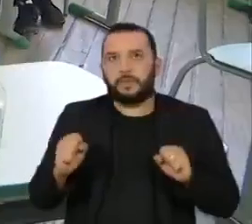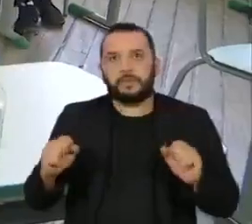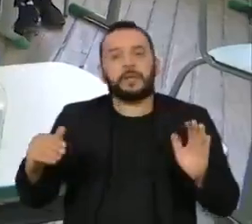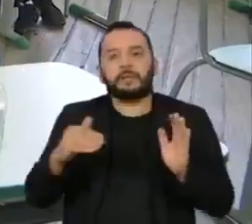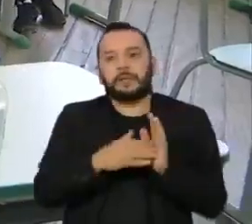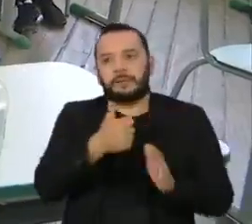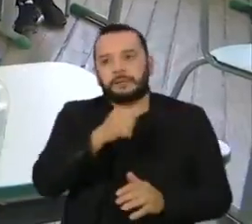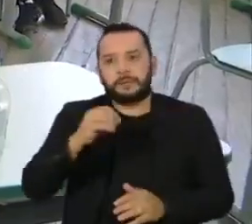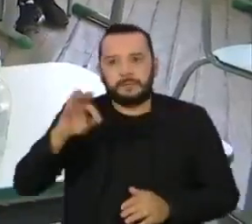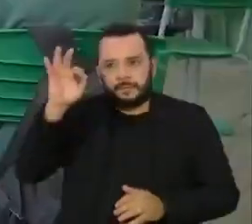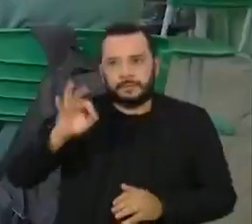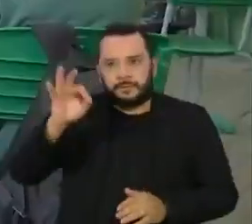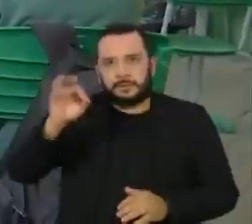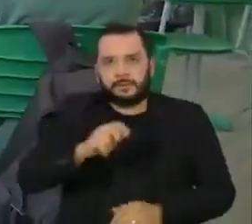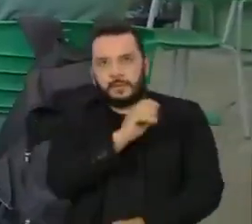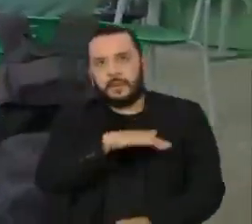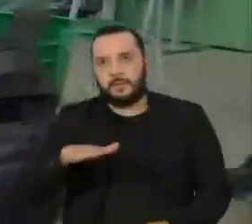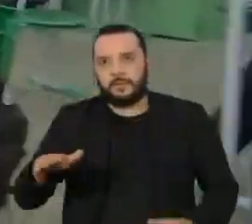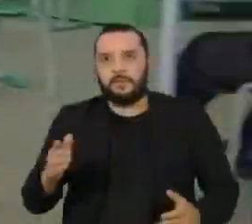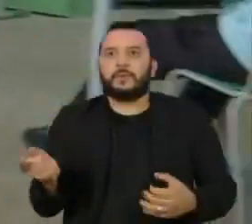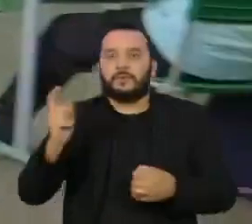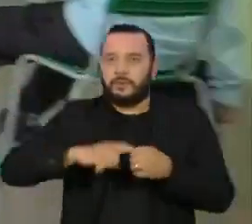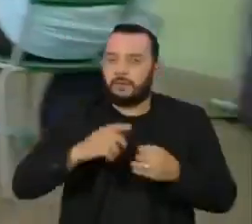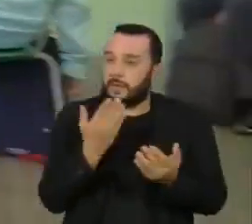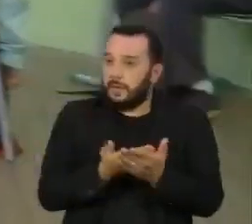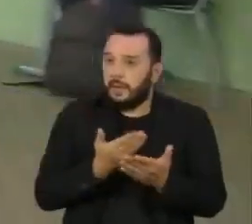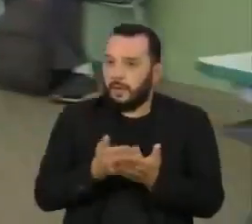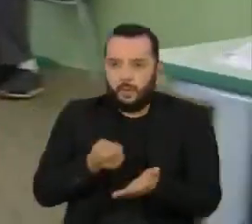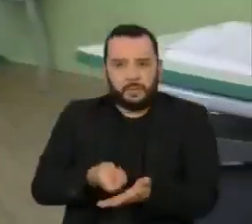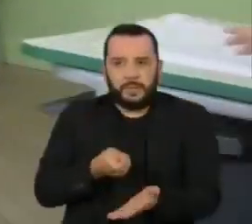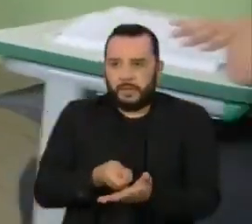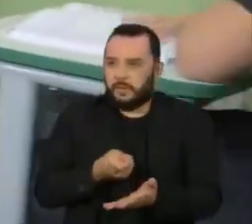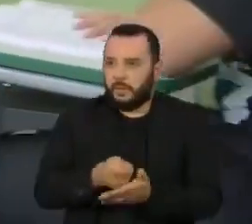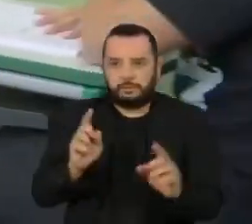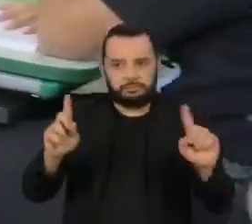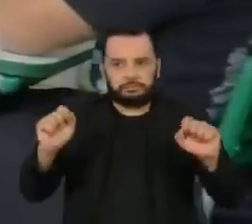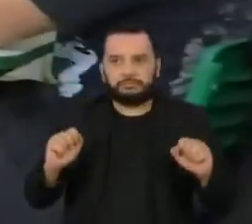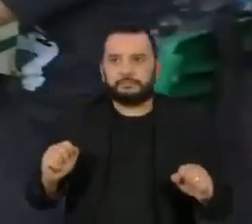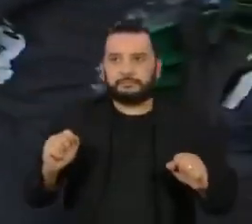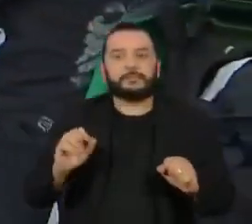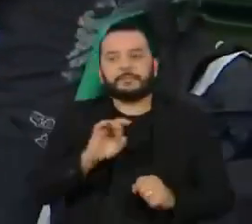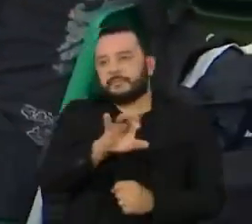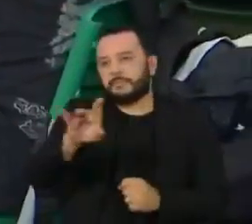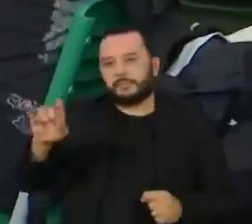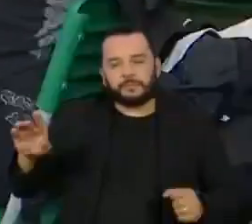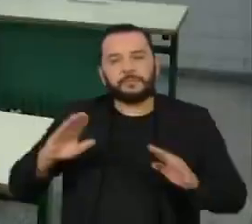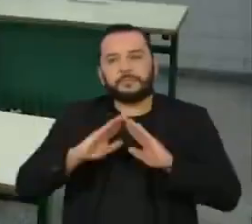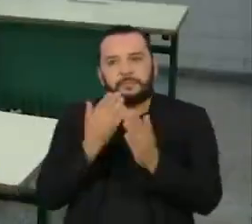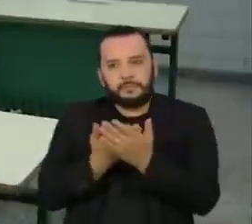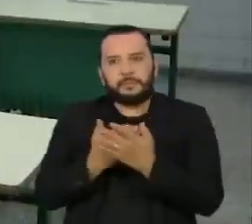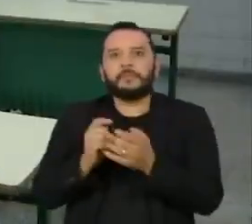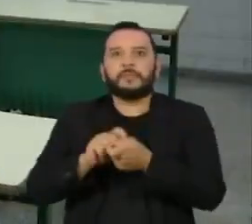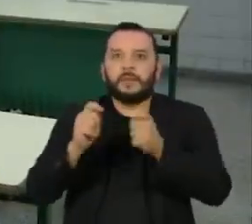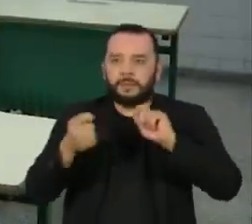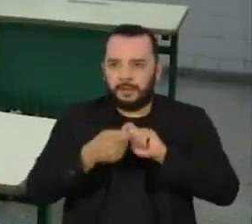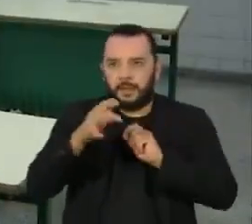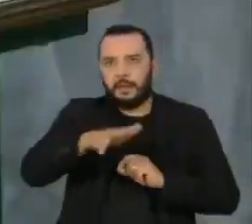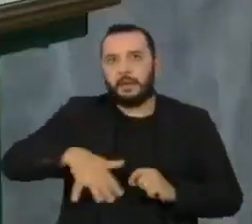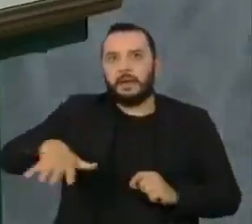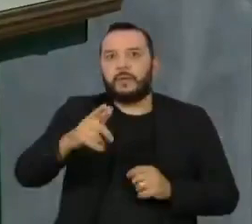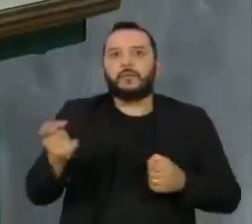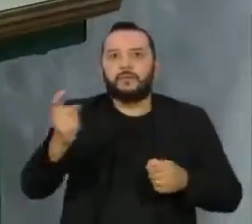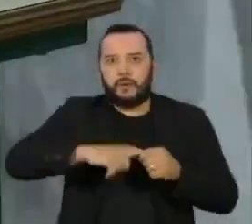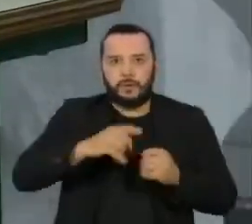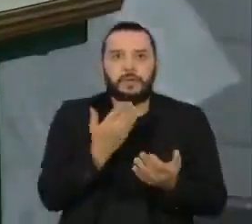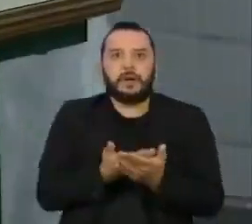100% dos alunos. A volta à sala de aula não é obrigatória para os estudantes, mas cada escola tem que adaptar sua estrutura para o